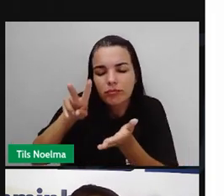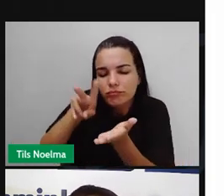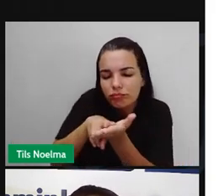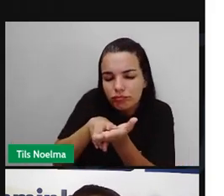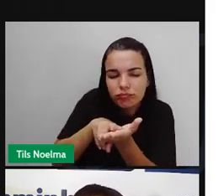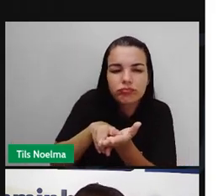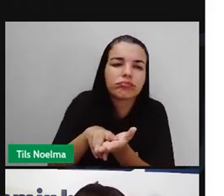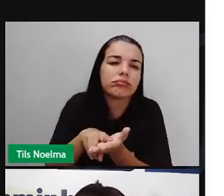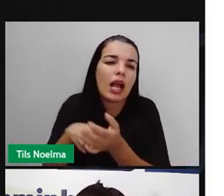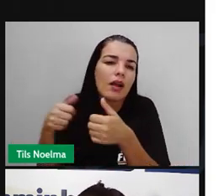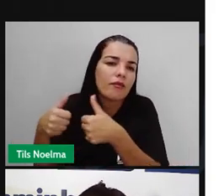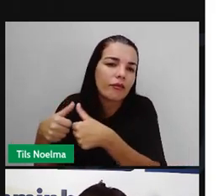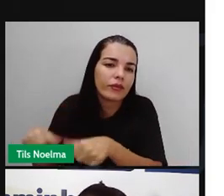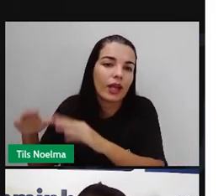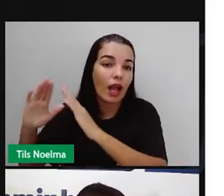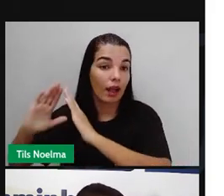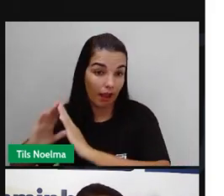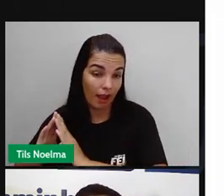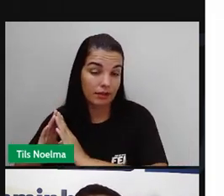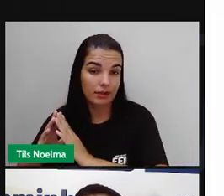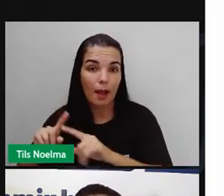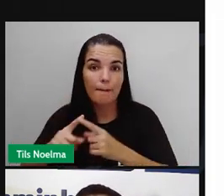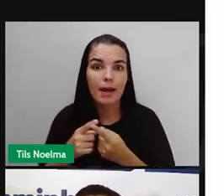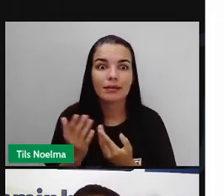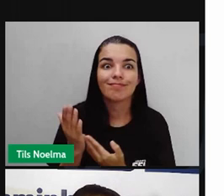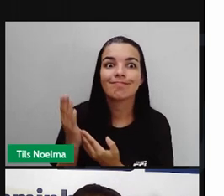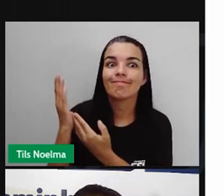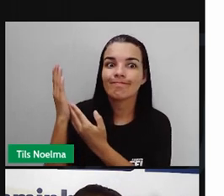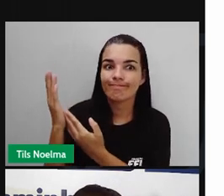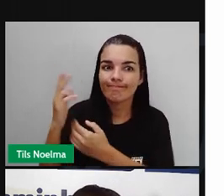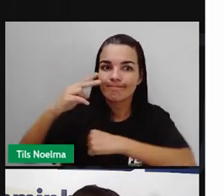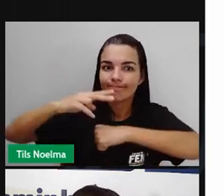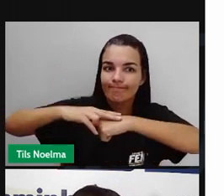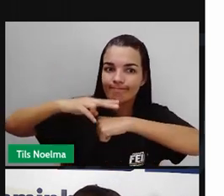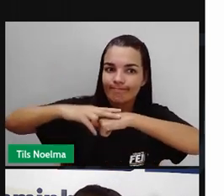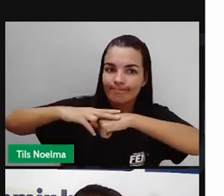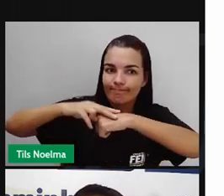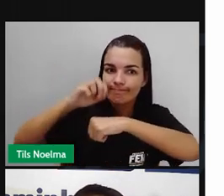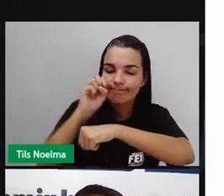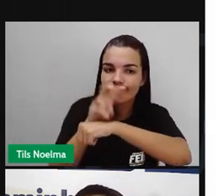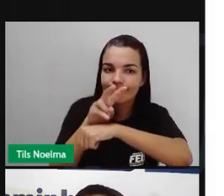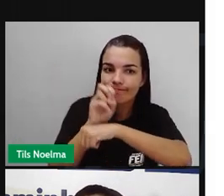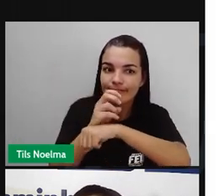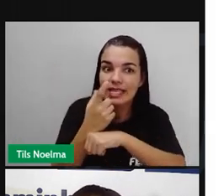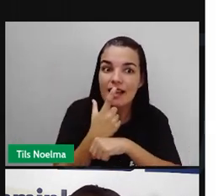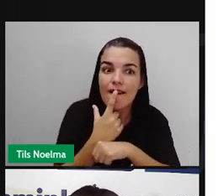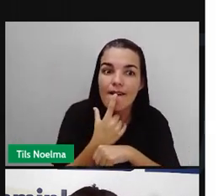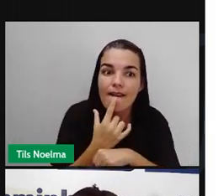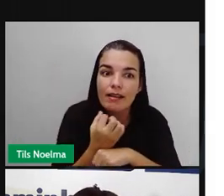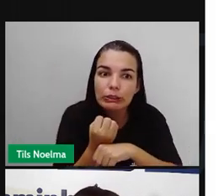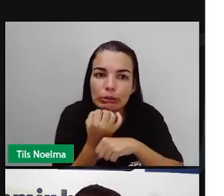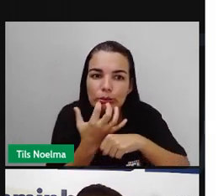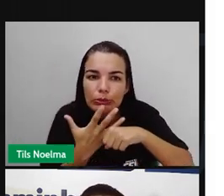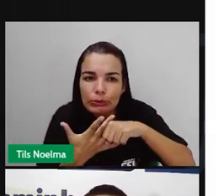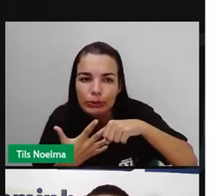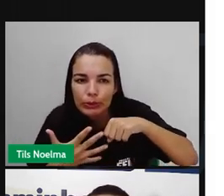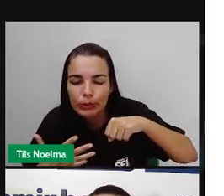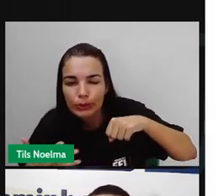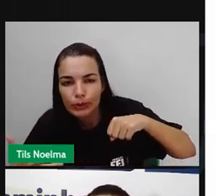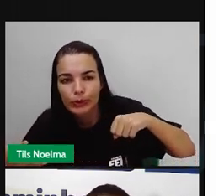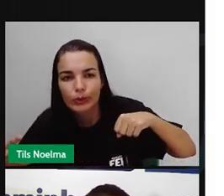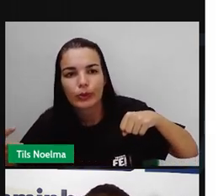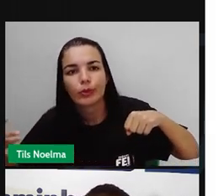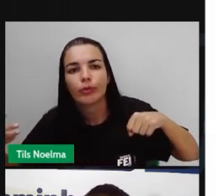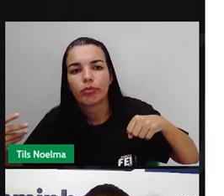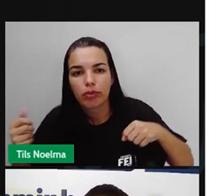geralmente a pessoa é tratada em casa e tem uma dengue que ela é mais perigosa, a dengue que pode matar, que é a